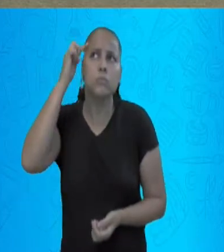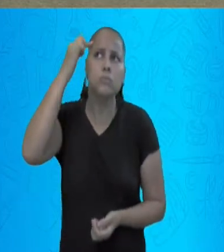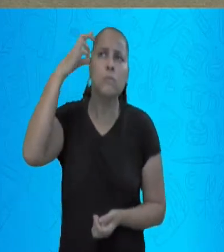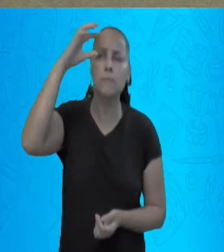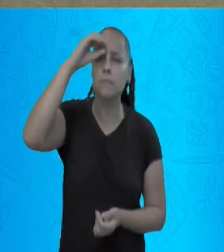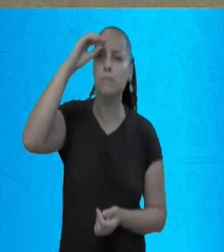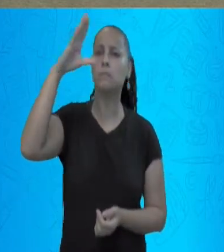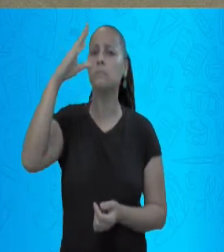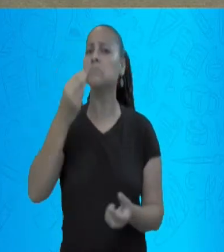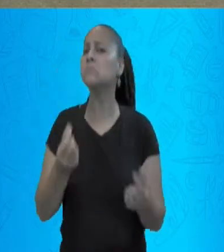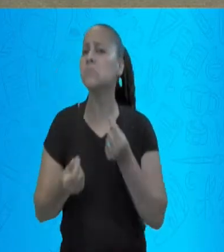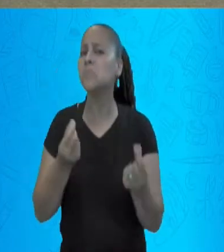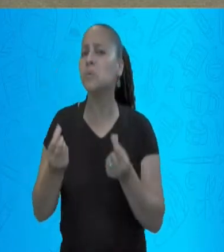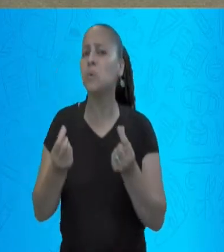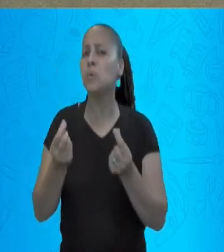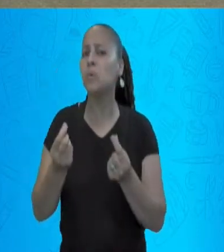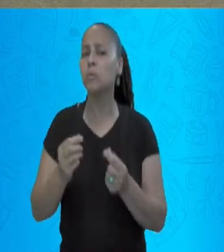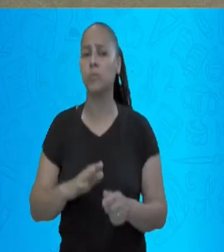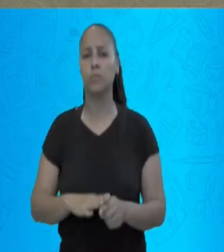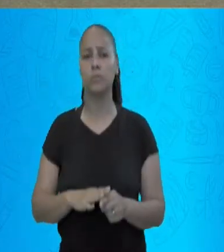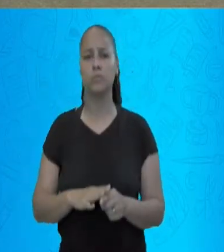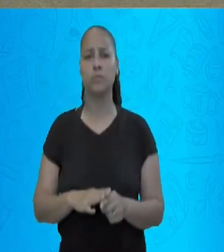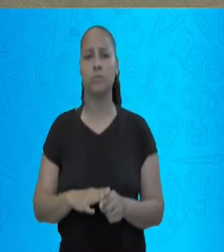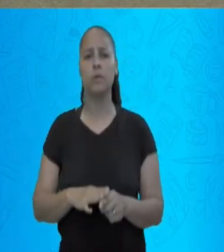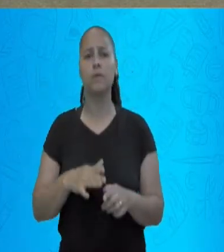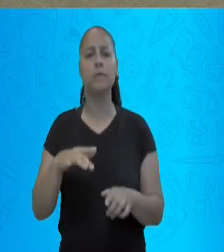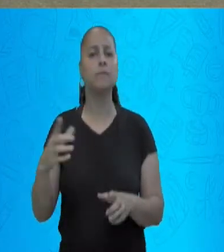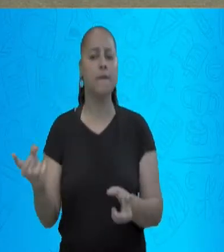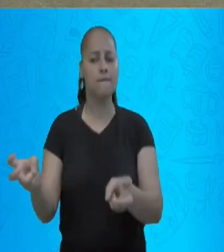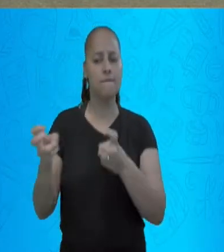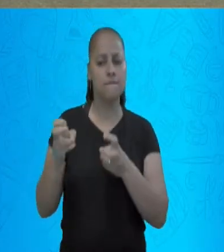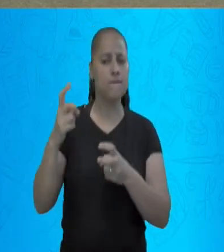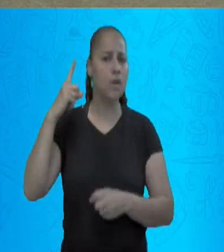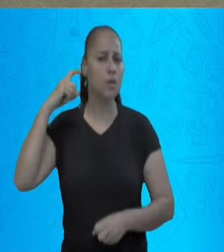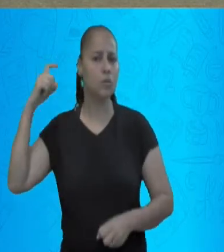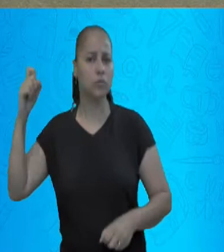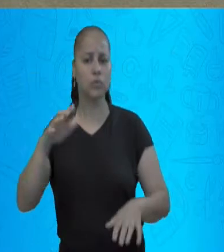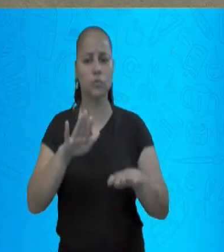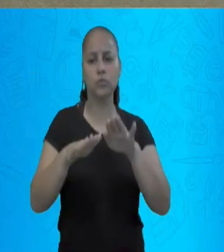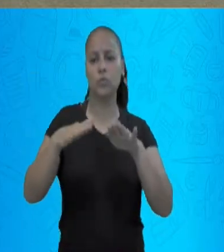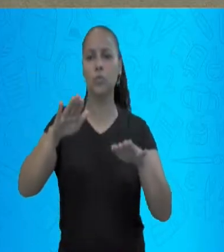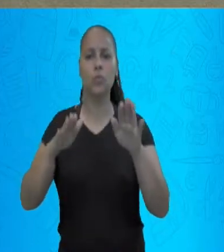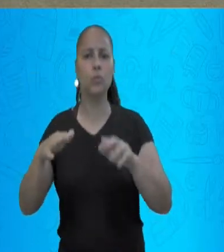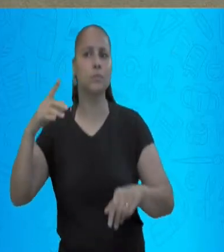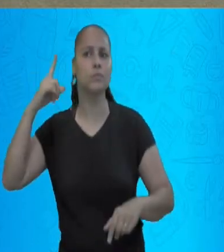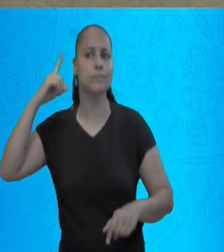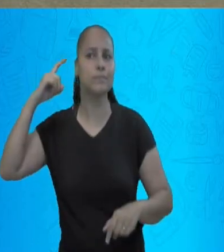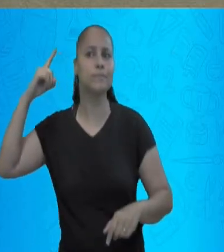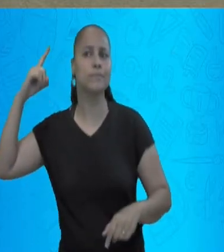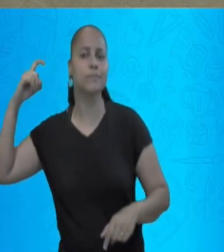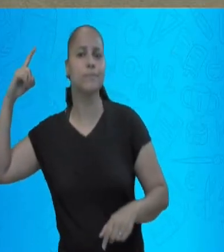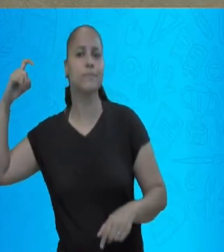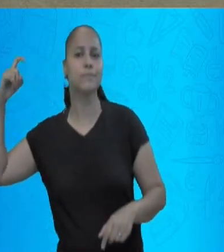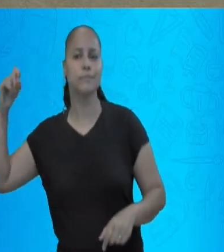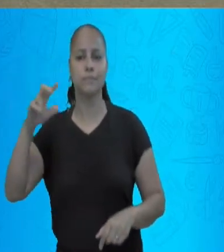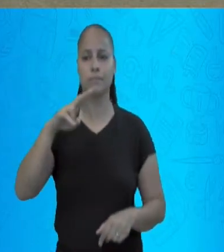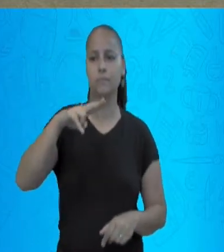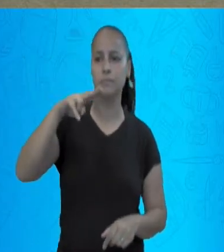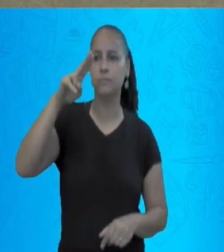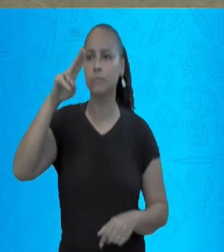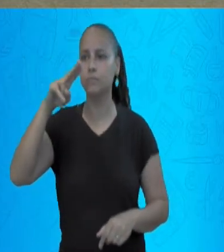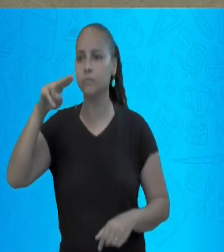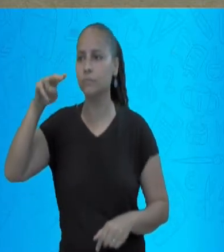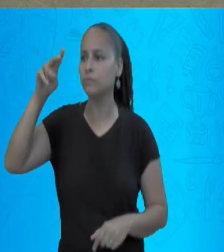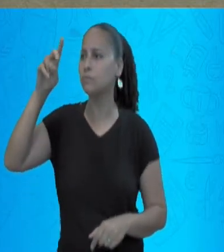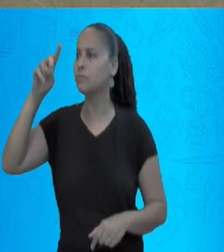Esses sons, eles chegam até nós através das ondas sonoras. Grazi,